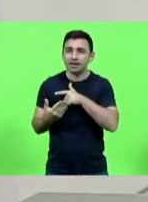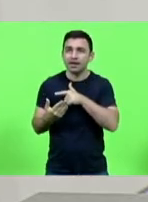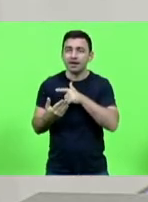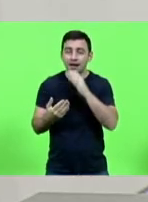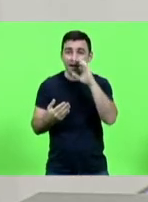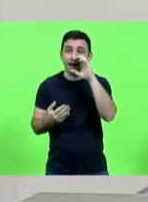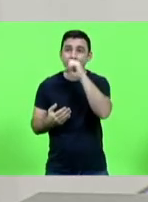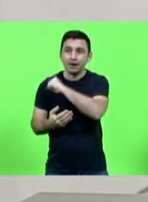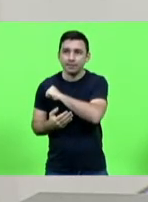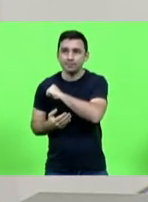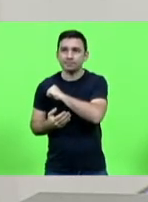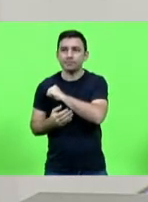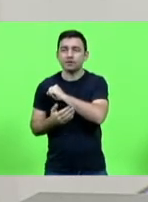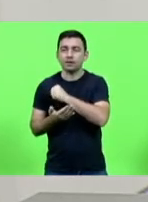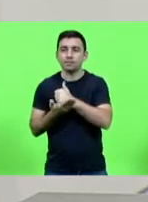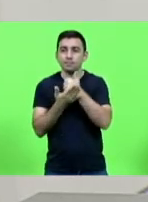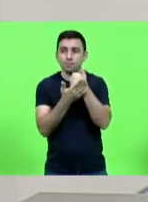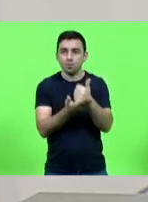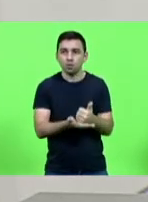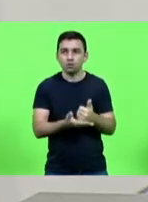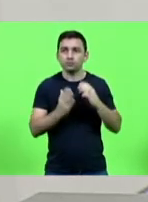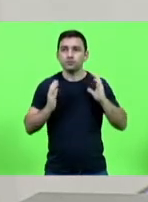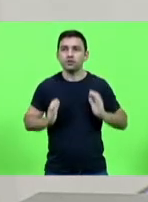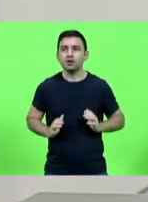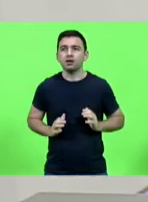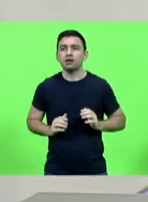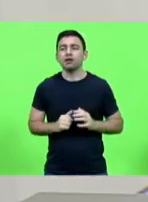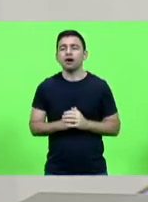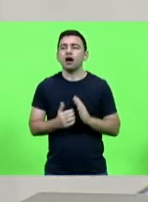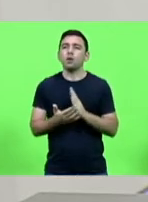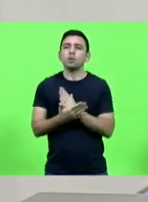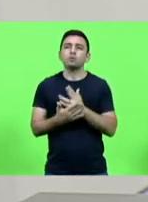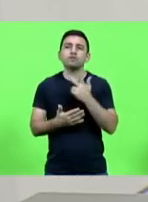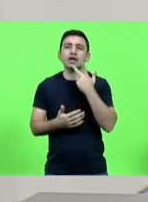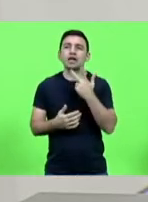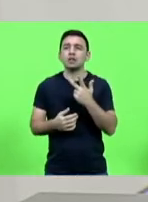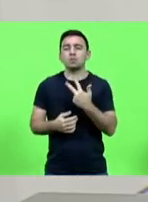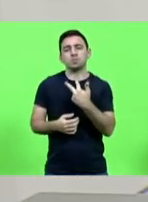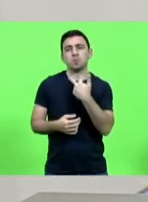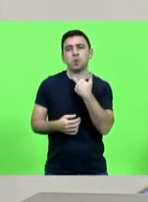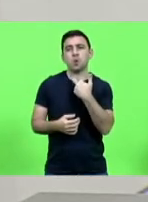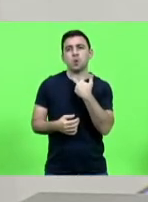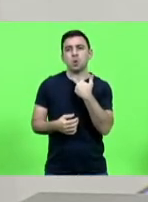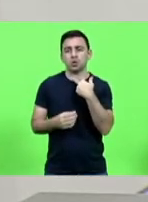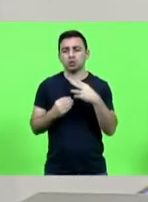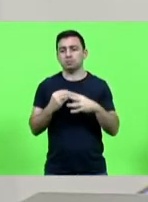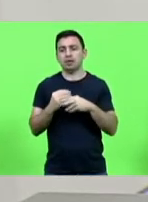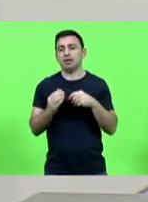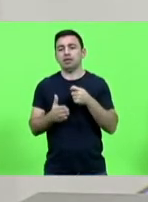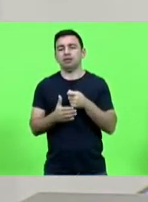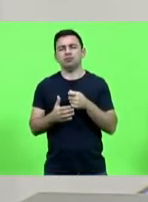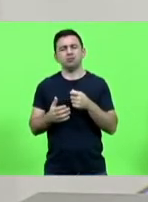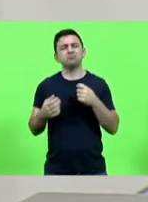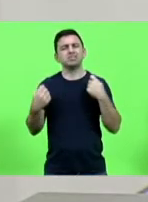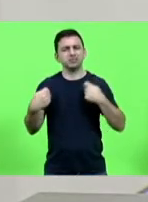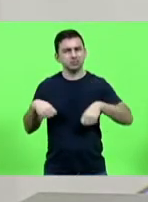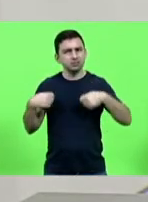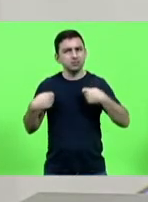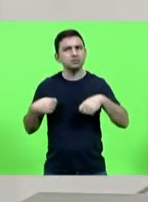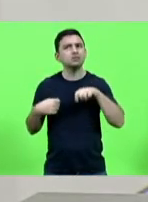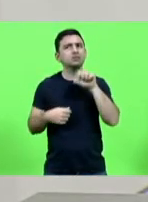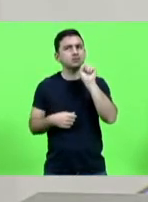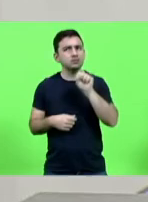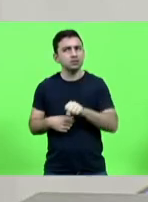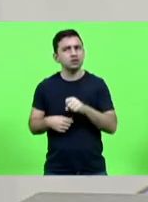rápido ao cidadão ah porque não deveria ter emenda deveria sim nós deputados estamos